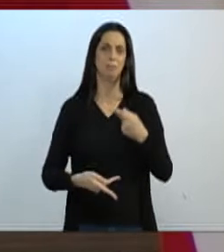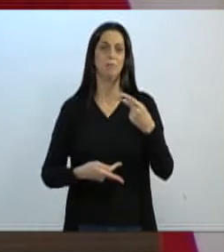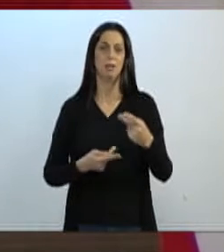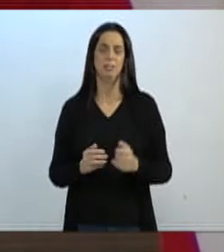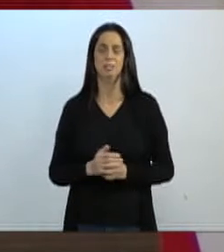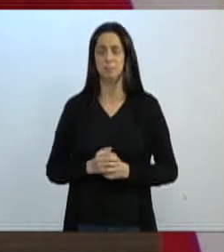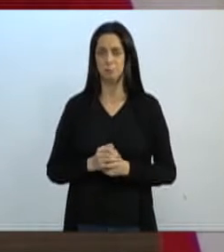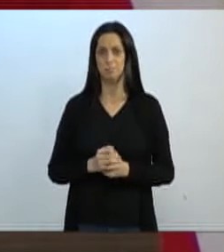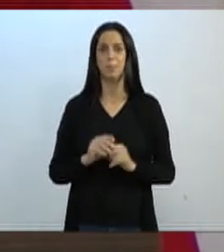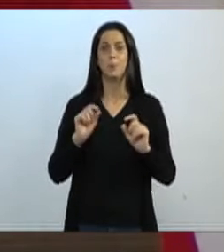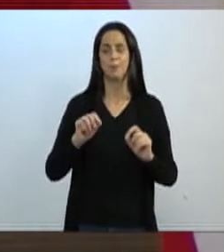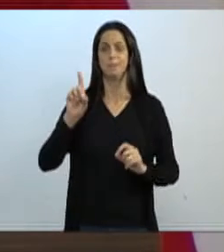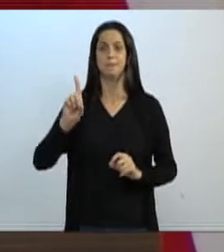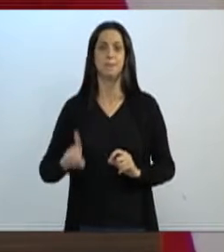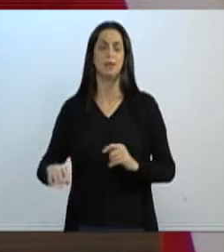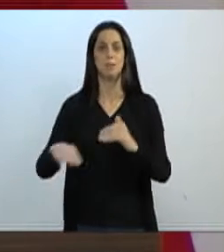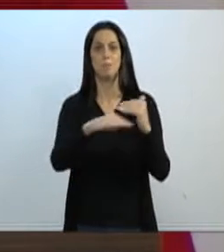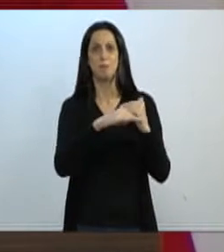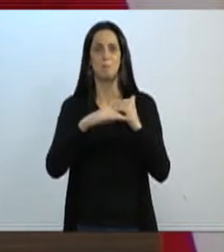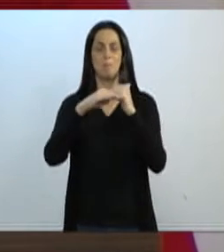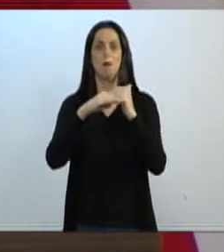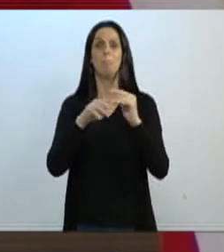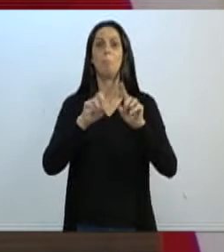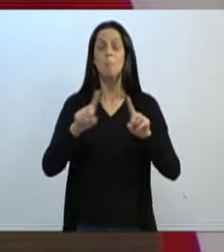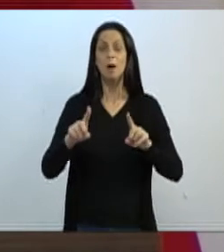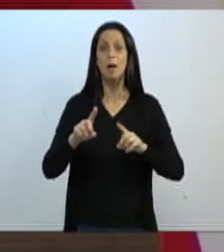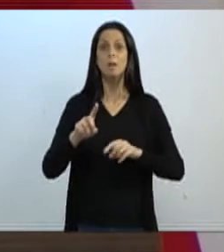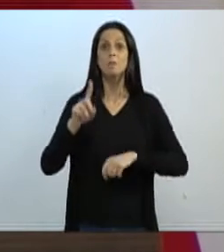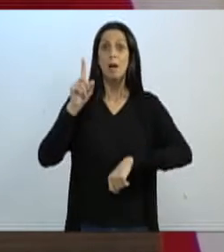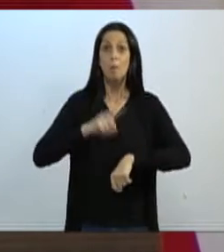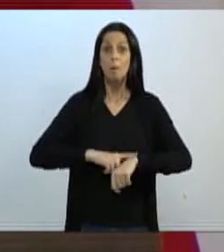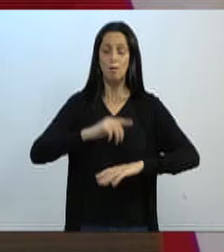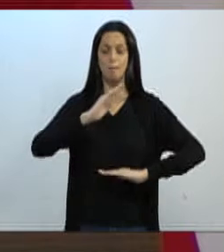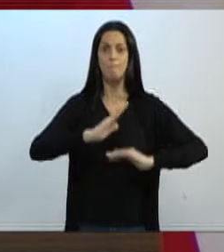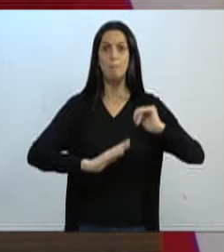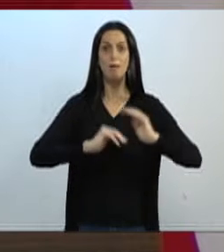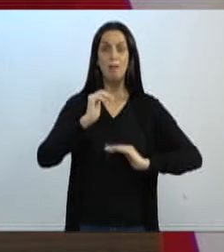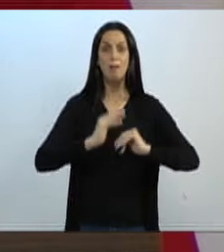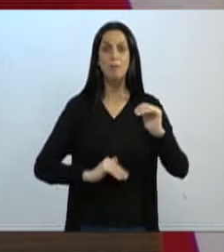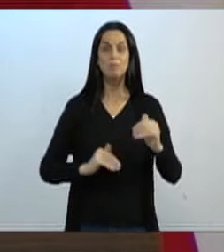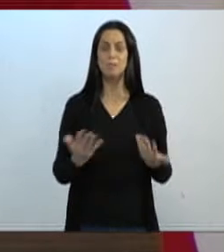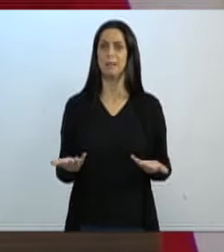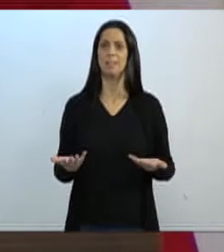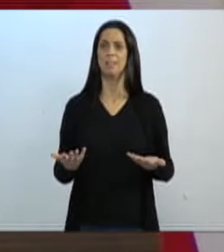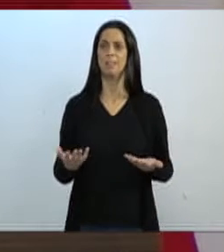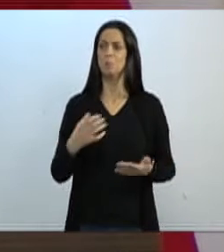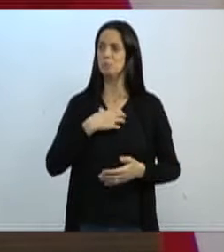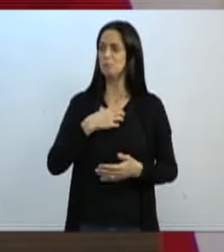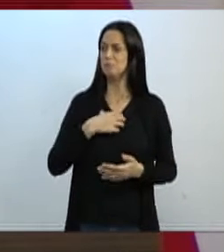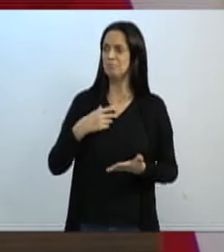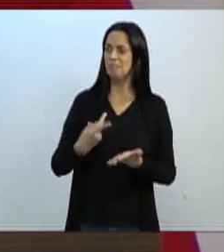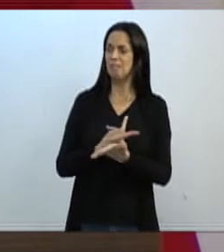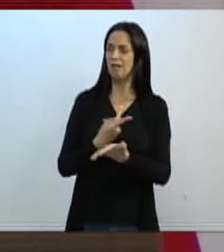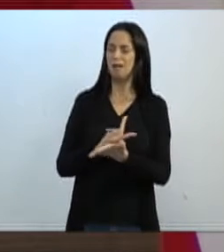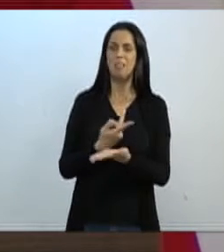direitos iguais e sobre isso e sobre aquilo, mas na hora de provar na prática, a coisa é toda equivocada, vereador Adriano.